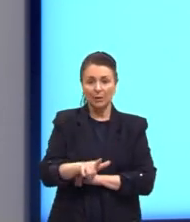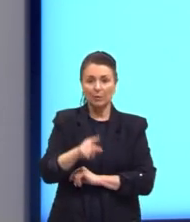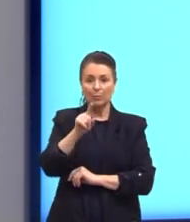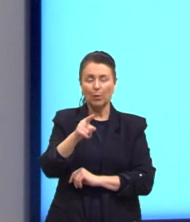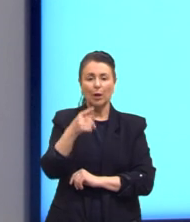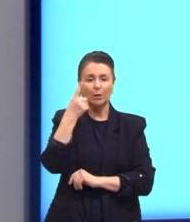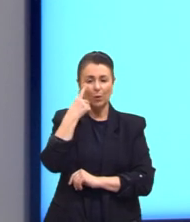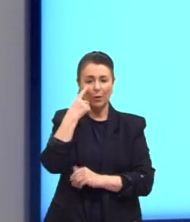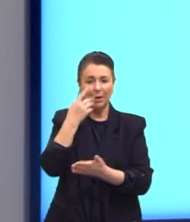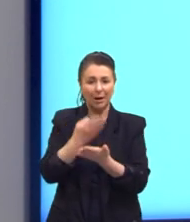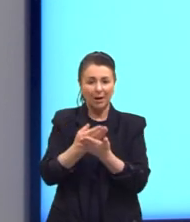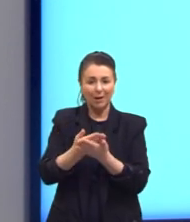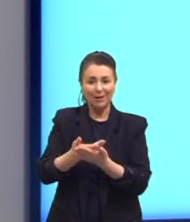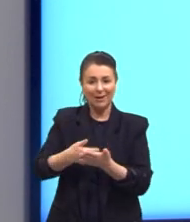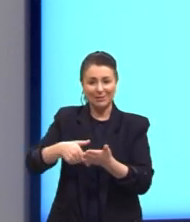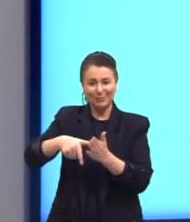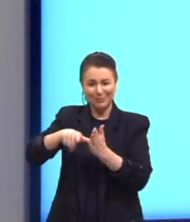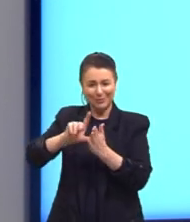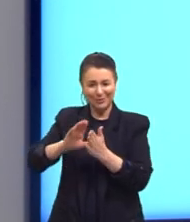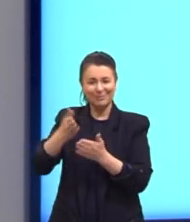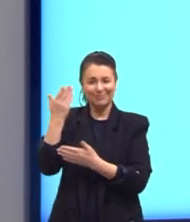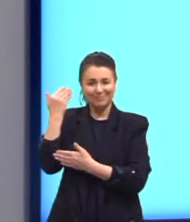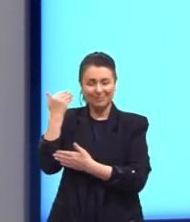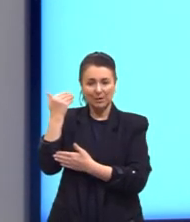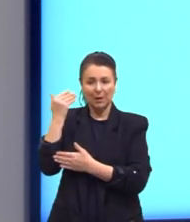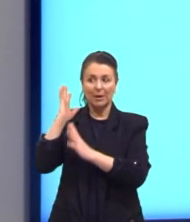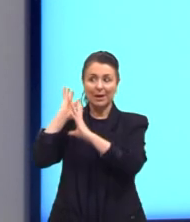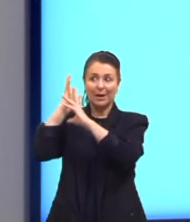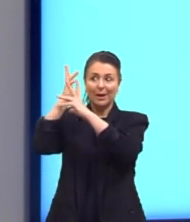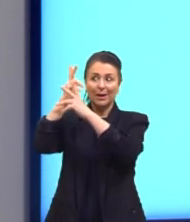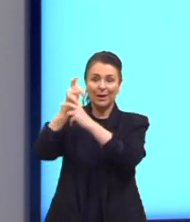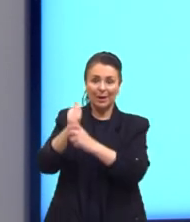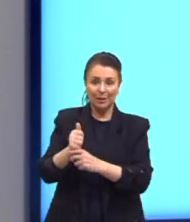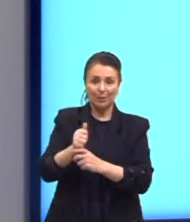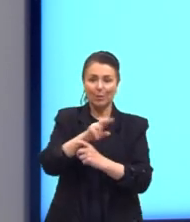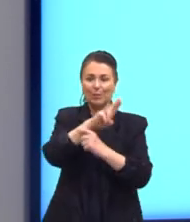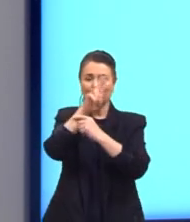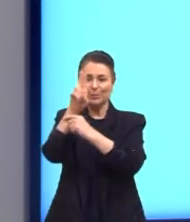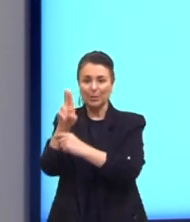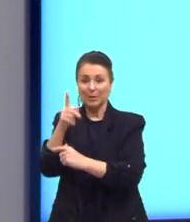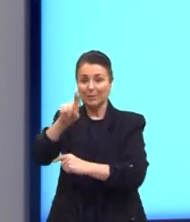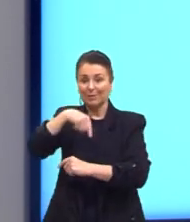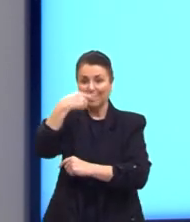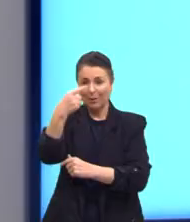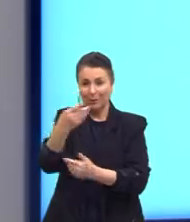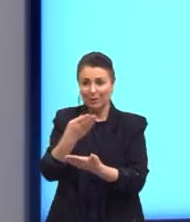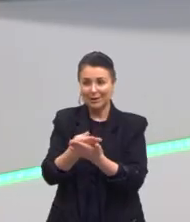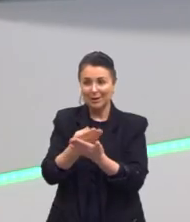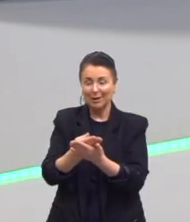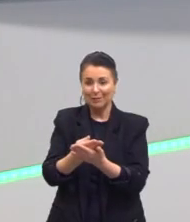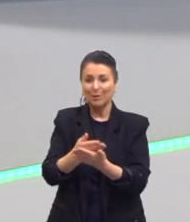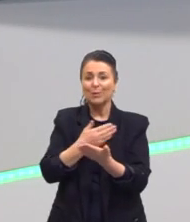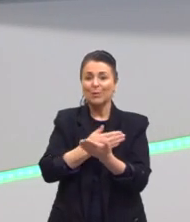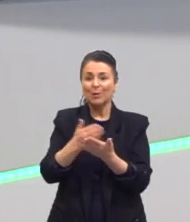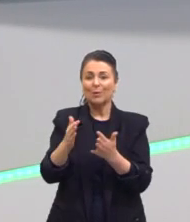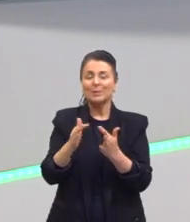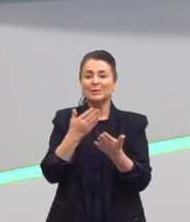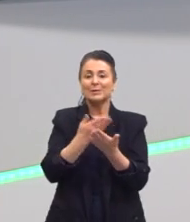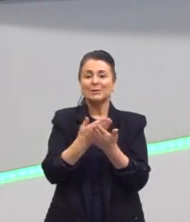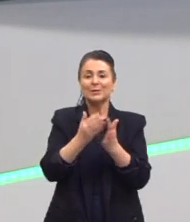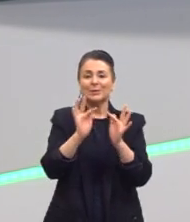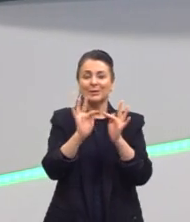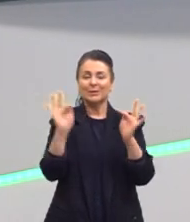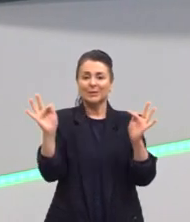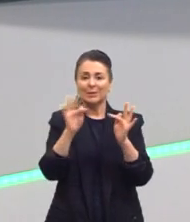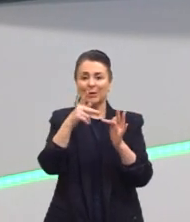assistir às aulas anteriores para dar uma retomada nesses termos. E na próxima aula, então, nós vamos dar início ao estudo das